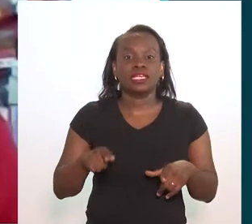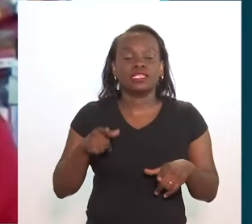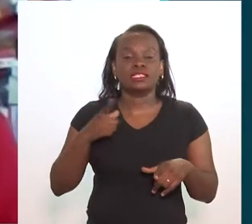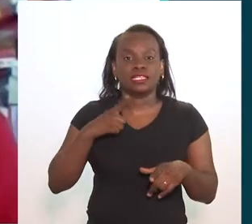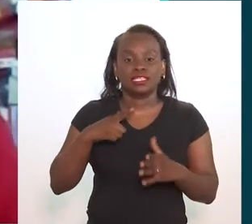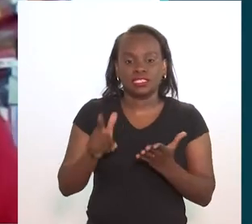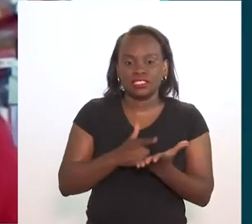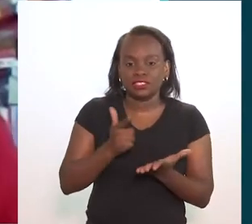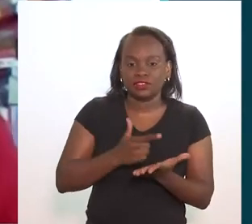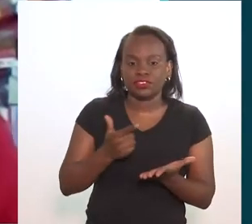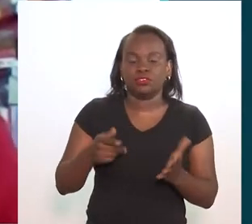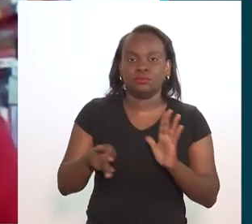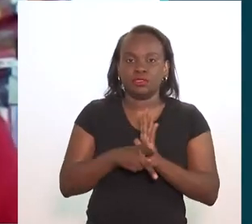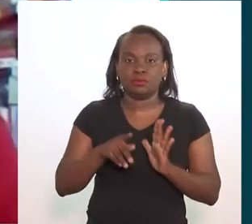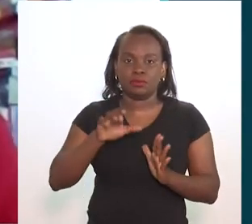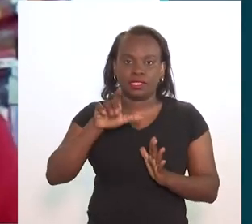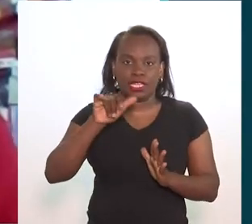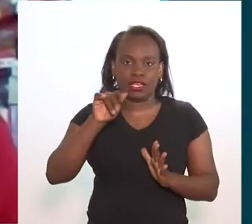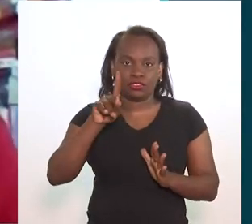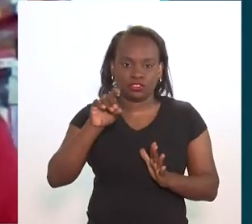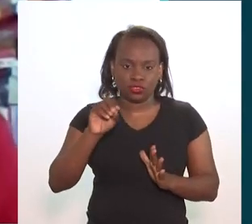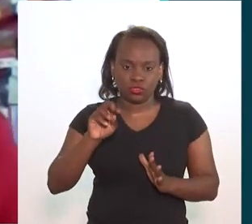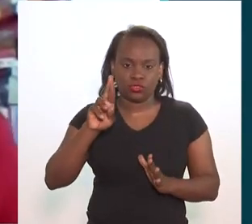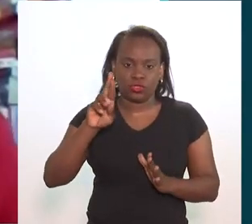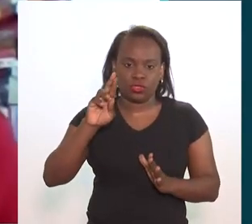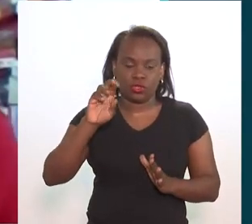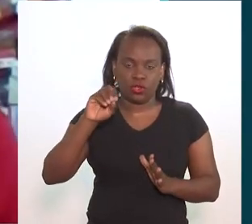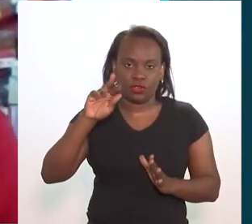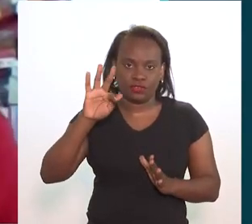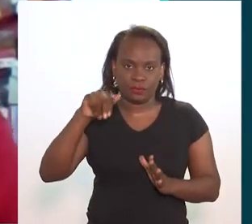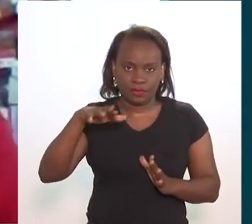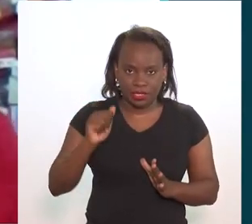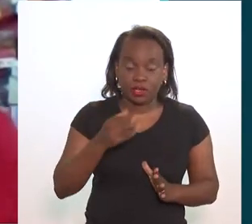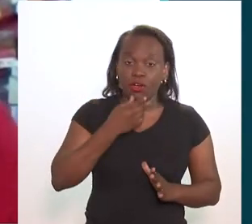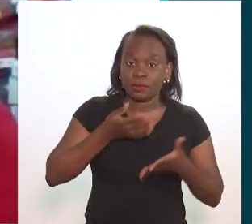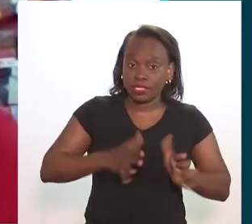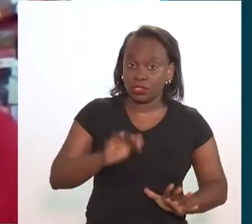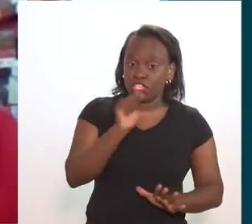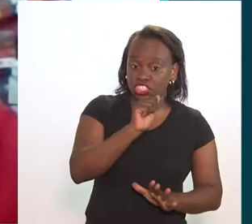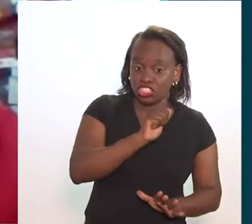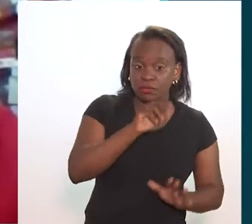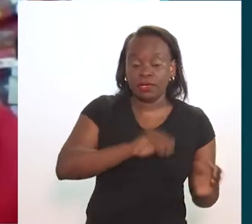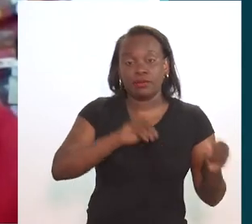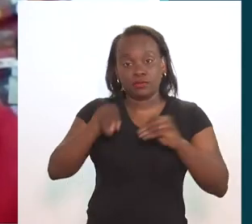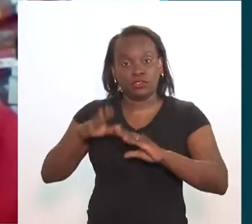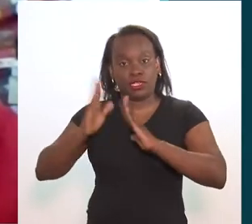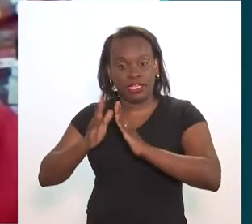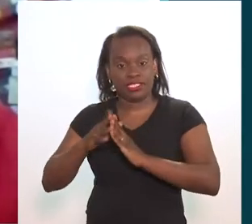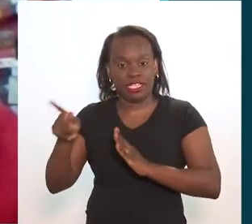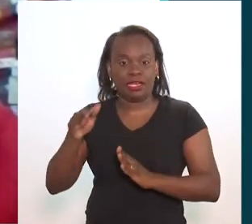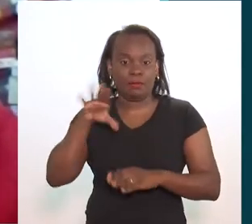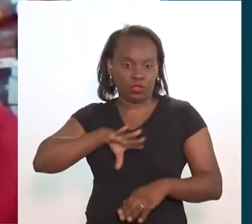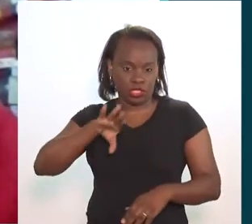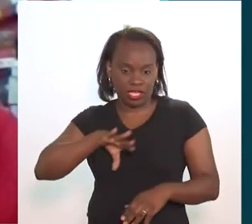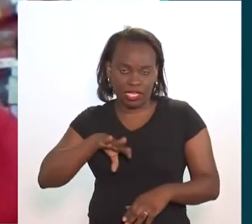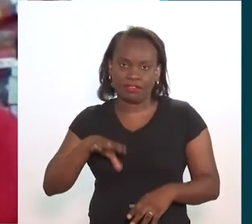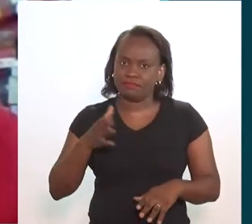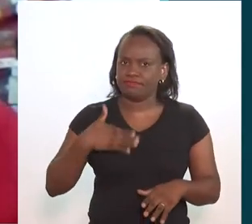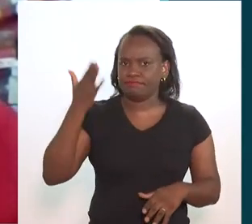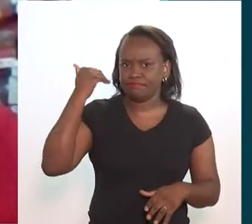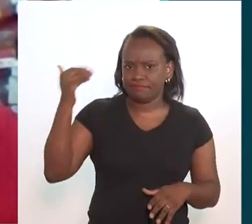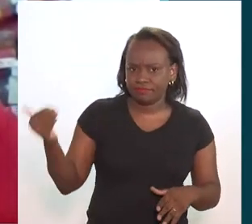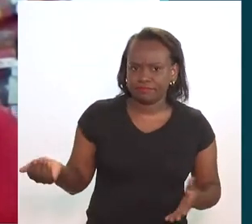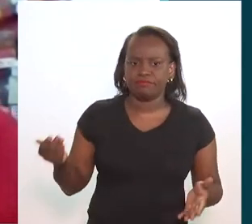É baseado no livro homônimo do Claudio Rockman. É um argentino radicado em Portugal, né? É um livro que, enfim, faz muito sucesso.